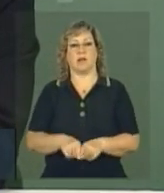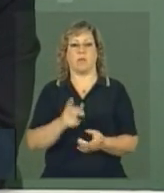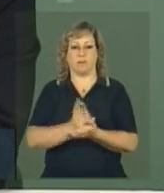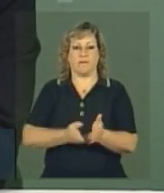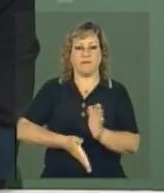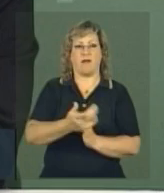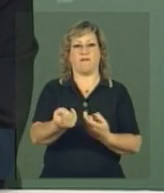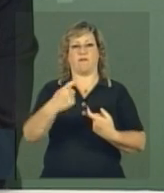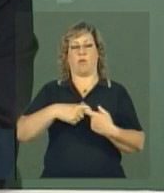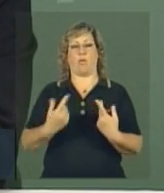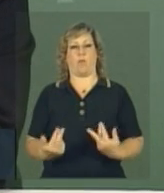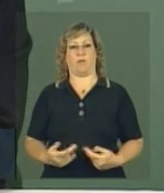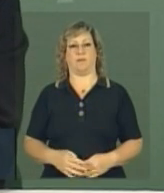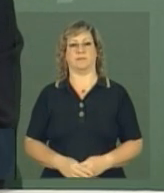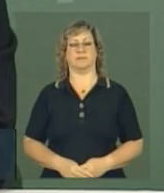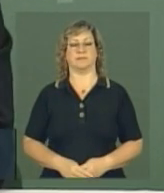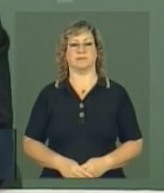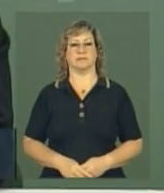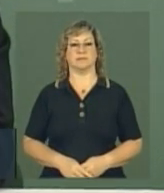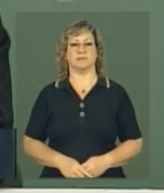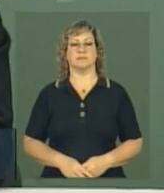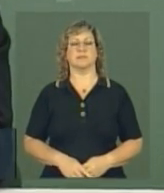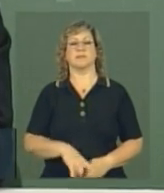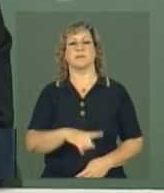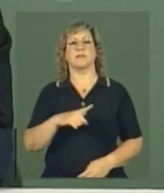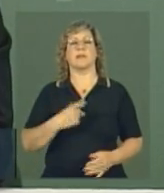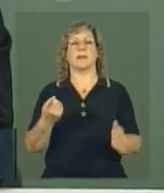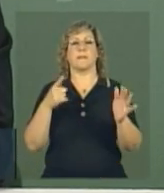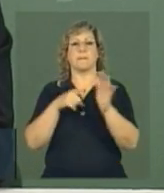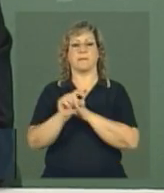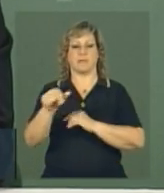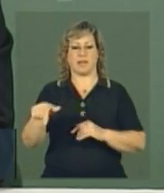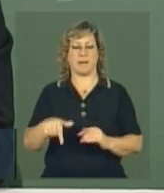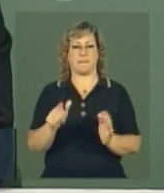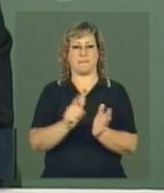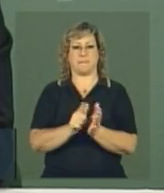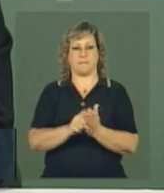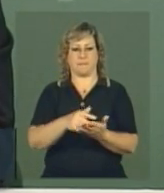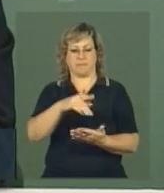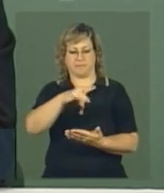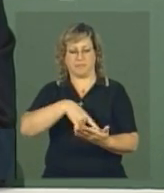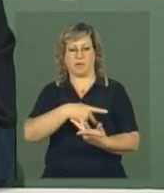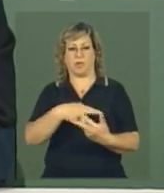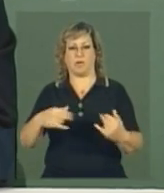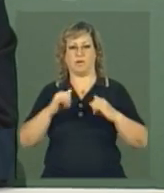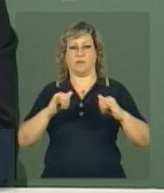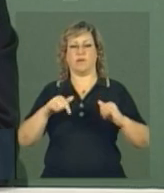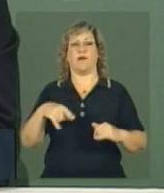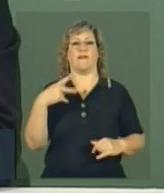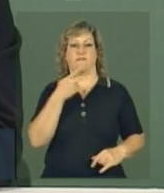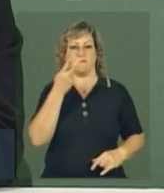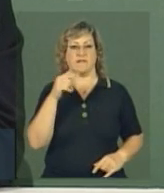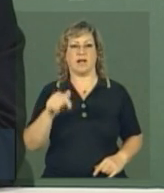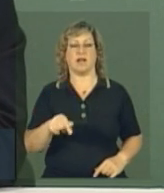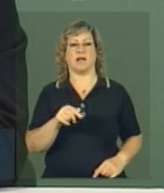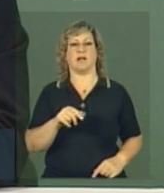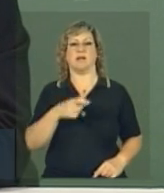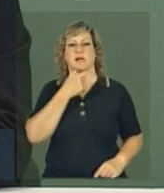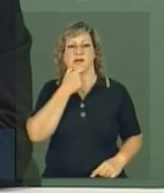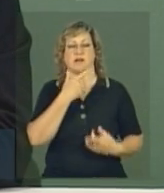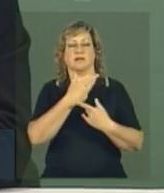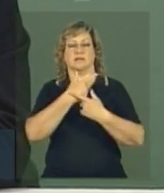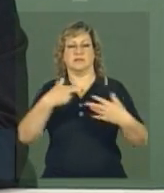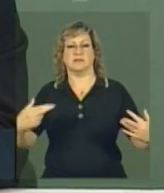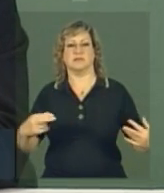e a porta de saída. Ministro, eu só queria confirmar uma dúvida. Aqui no material de divulgação, diz que a previsão é de que cada um desses países, Reino Unido, Alemanha,